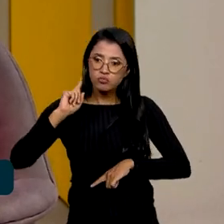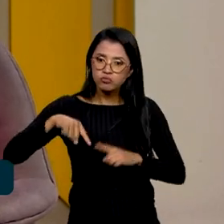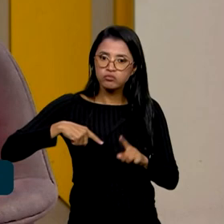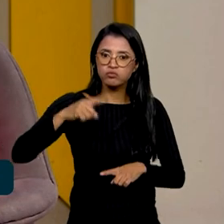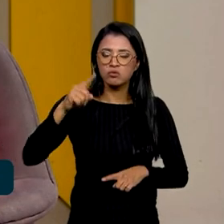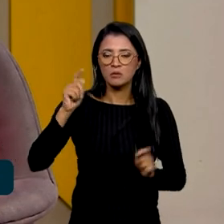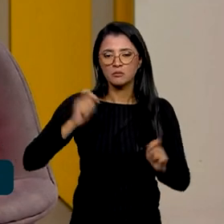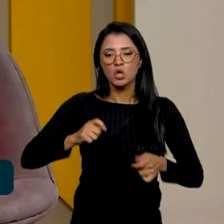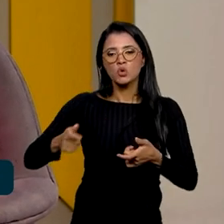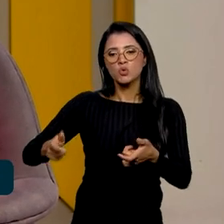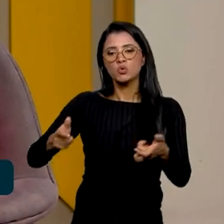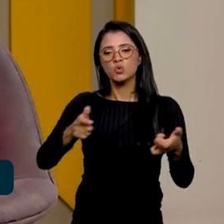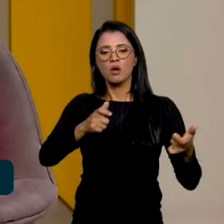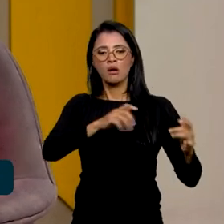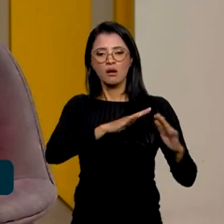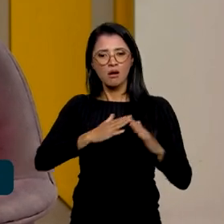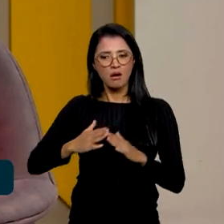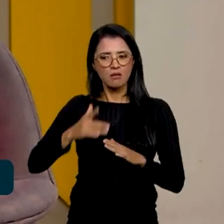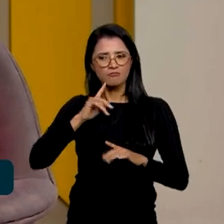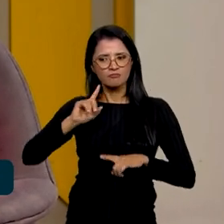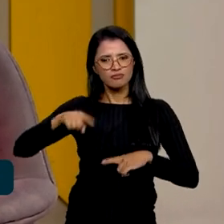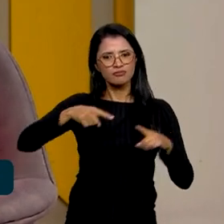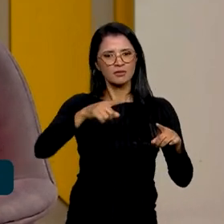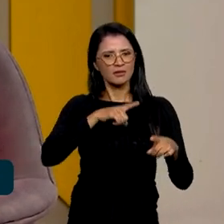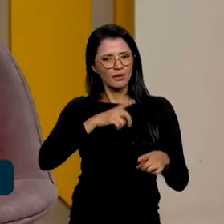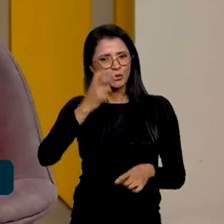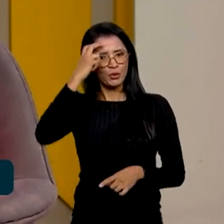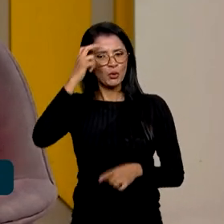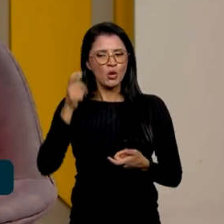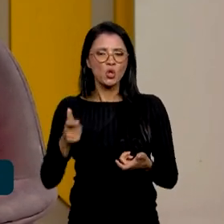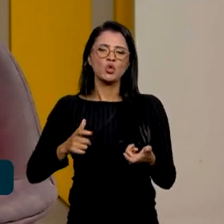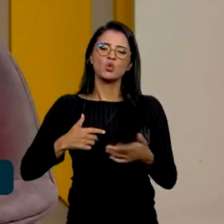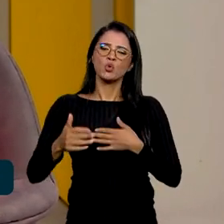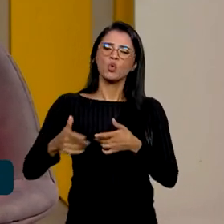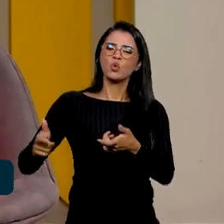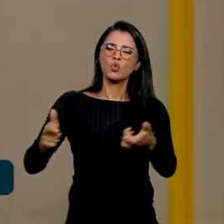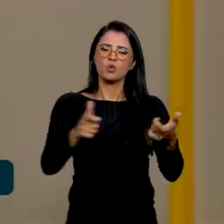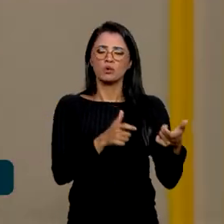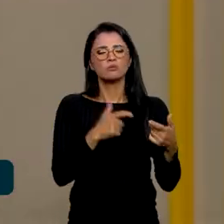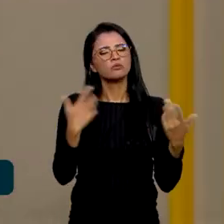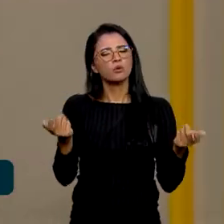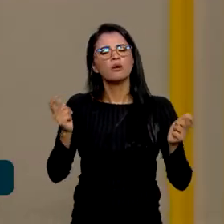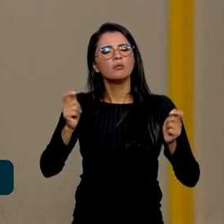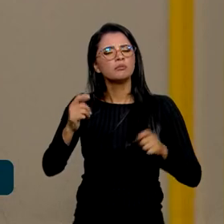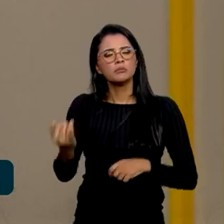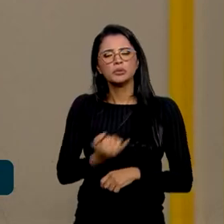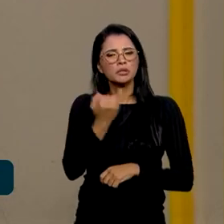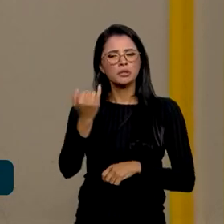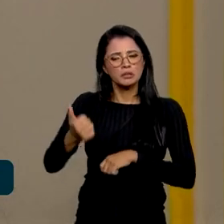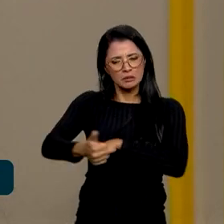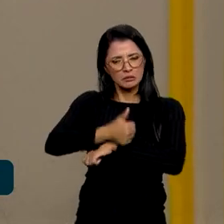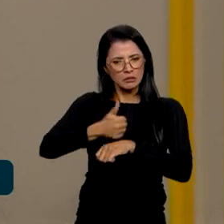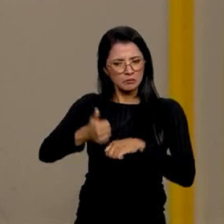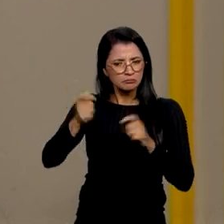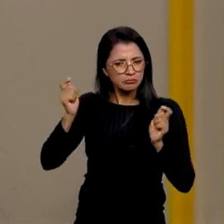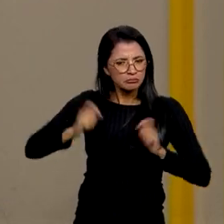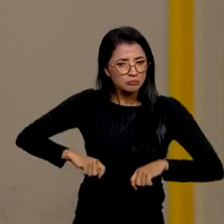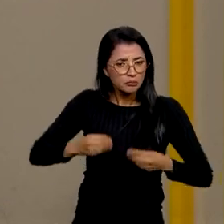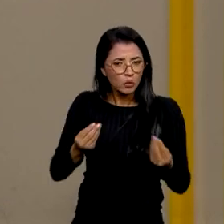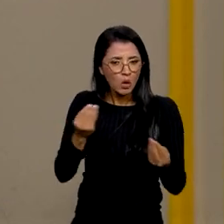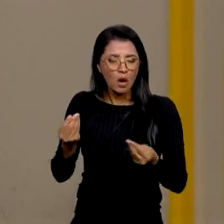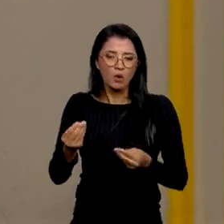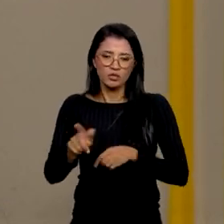nos pontos ali na periferia. Qual que a importância da gente capacitar esses gestores? É não só a gente capacitar e